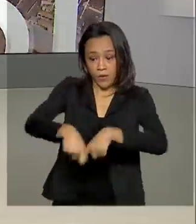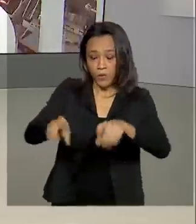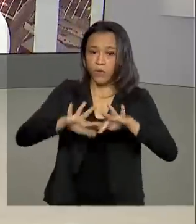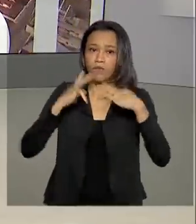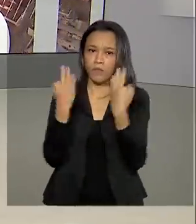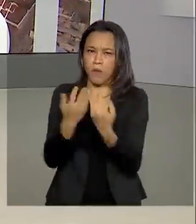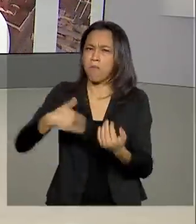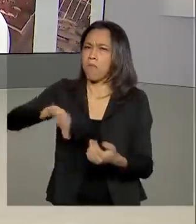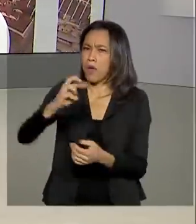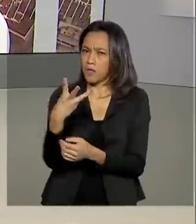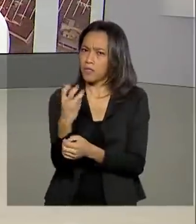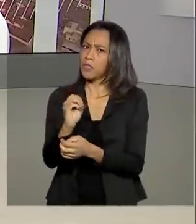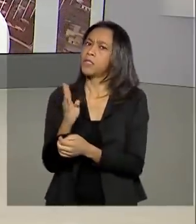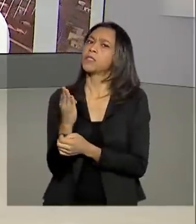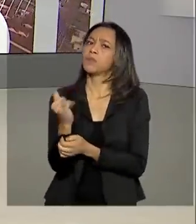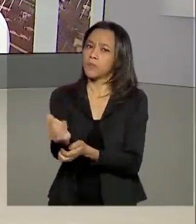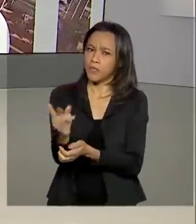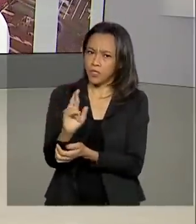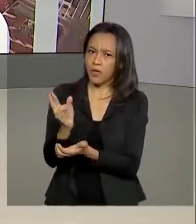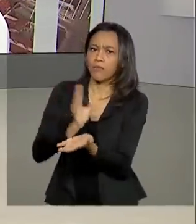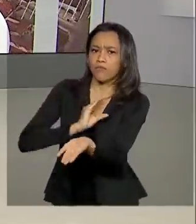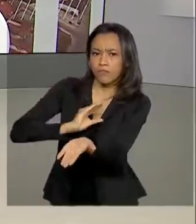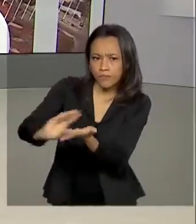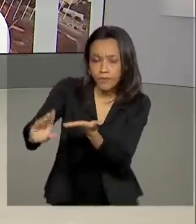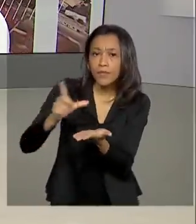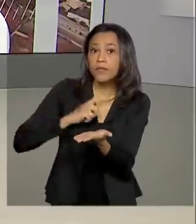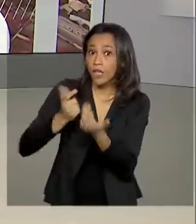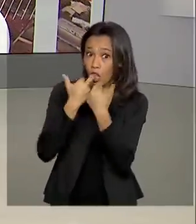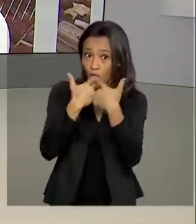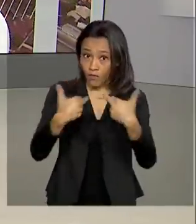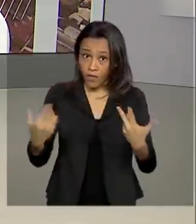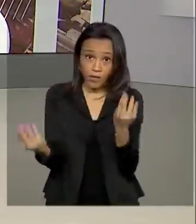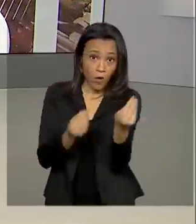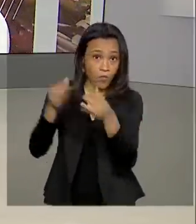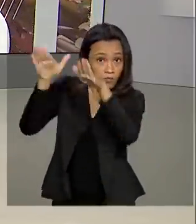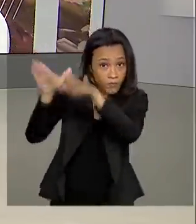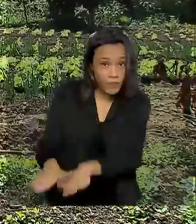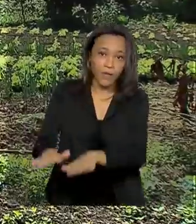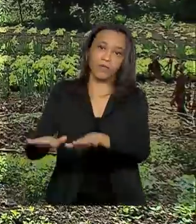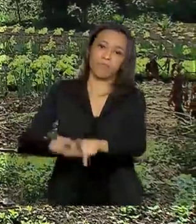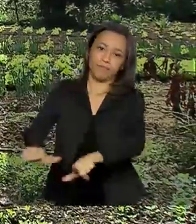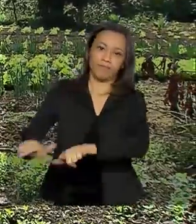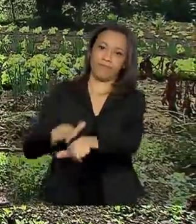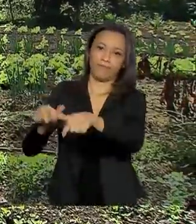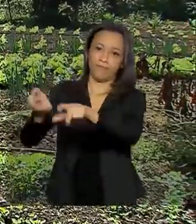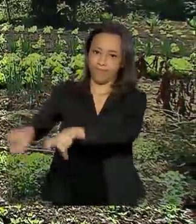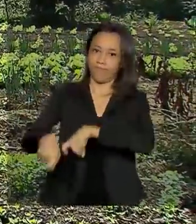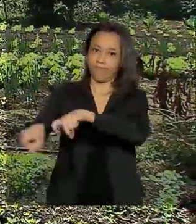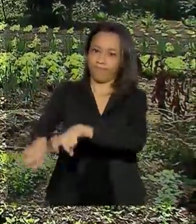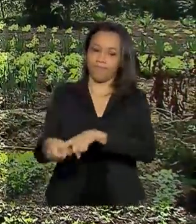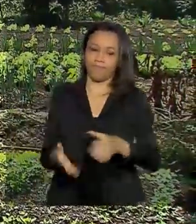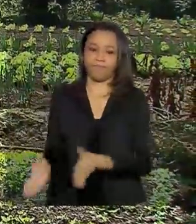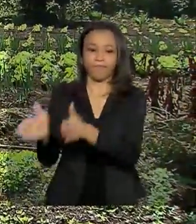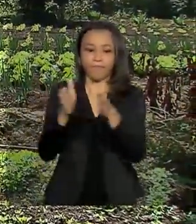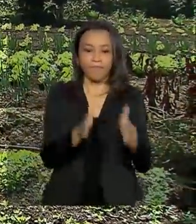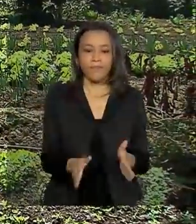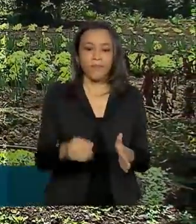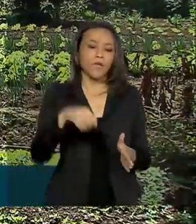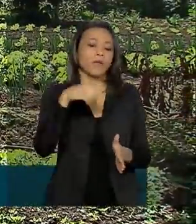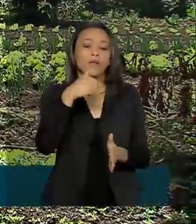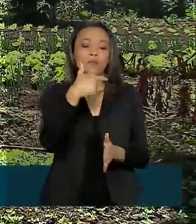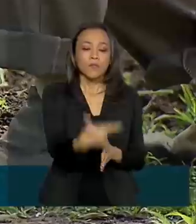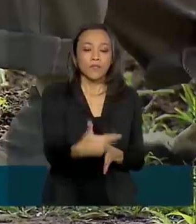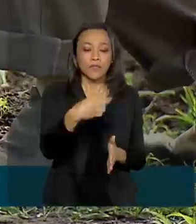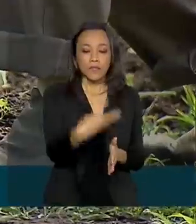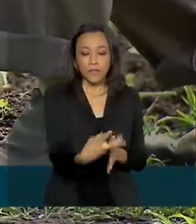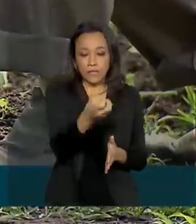financiamentos. E olha, tem novidade para fixar o pequeno produtor no campo. Dos 236 bilhões